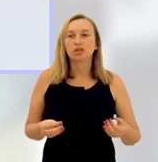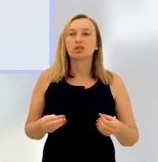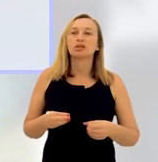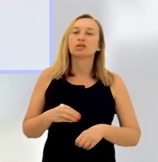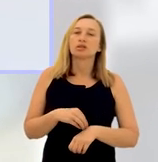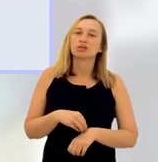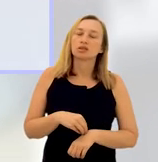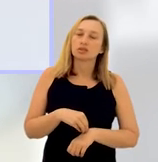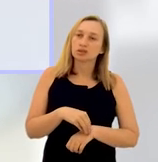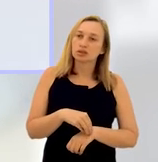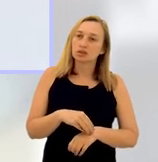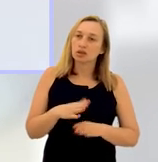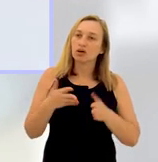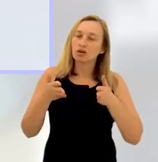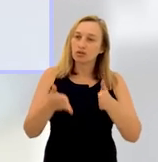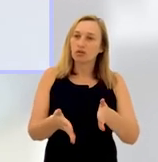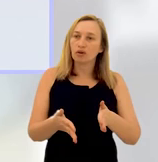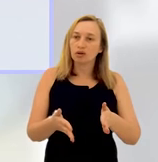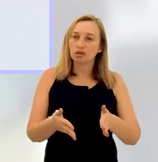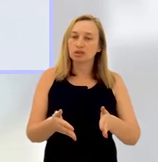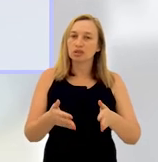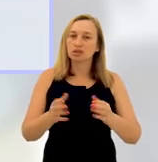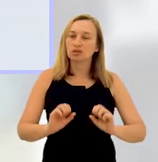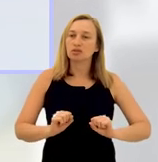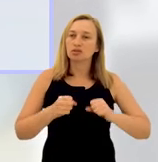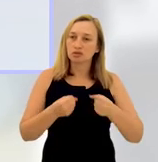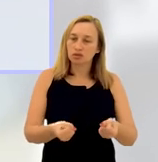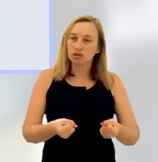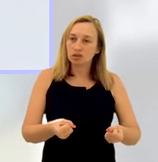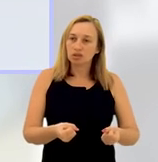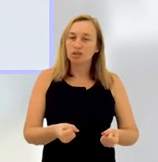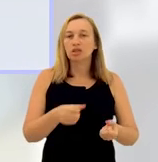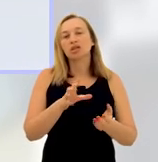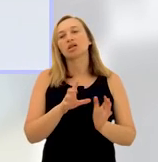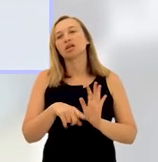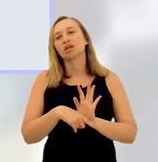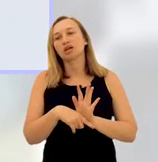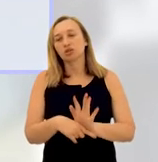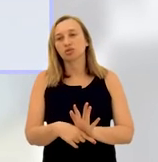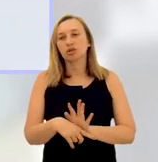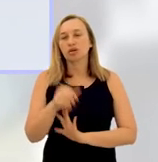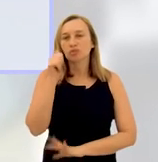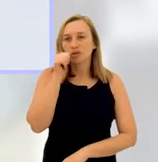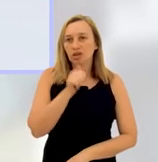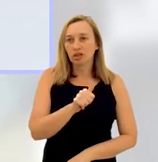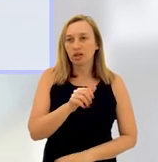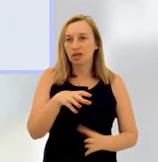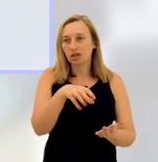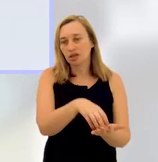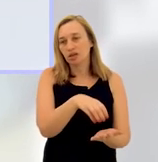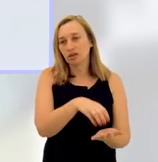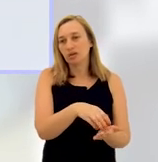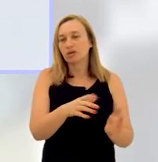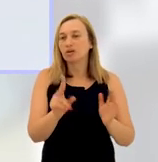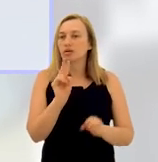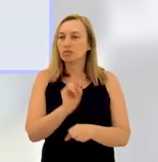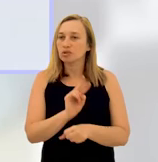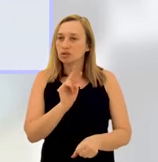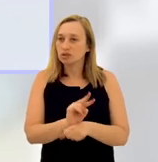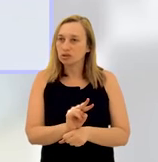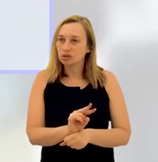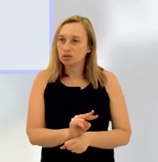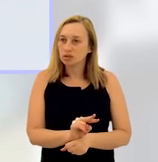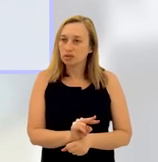o destaque vem sendo dado com o fortalecimento da rede de atendimento à mulher, com a